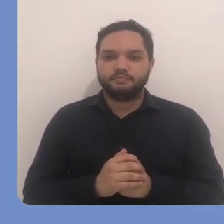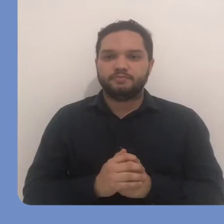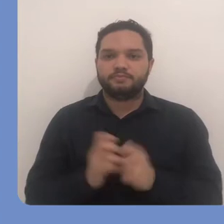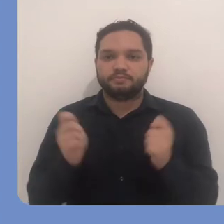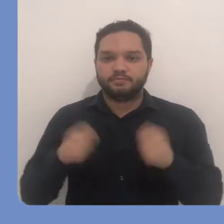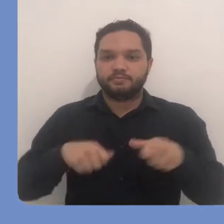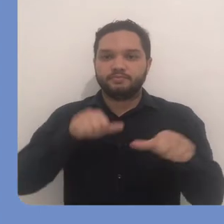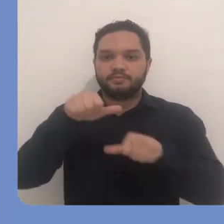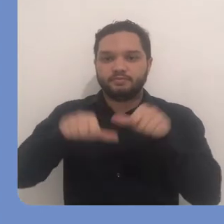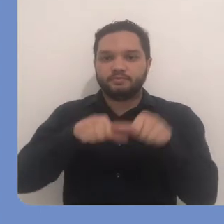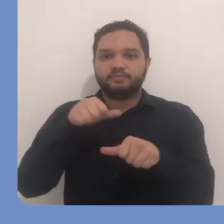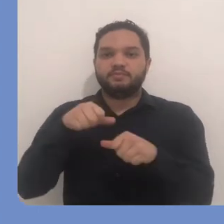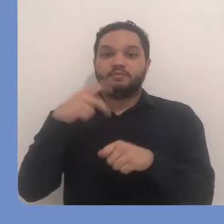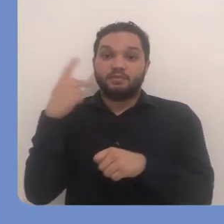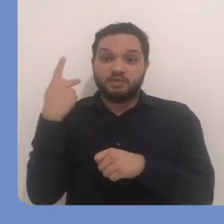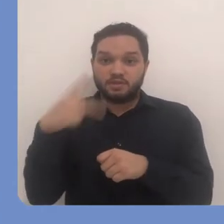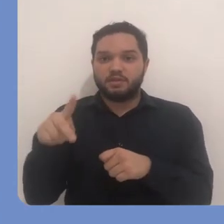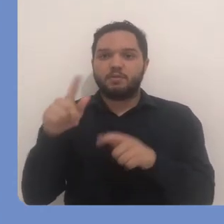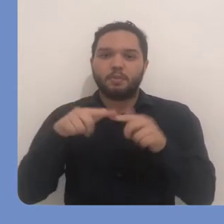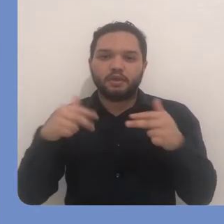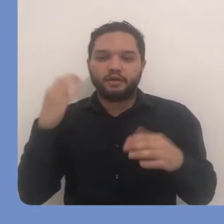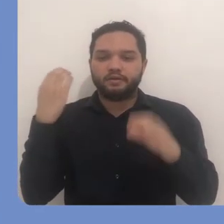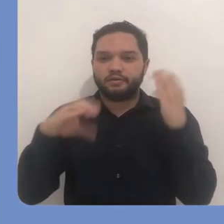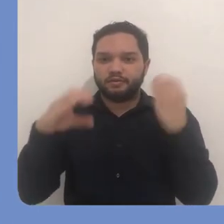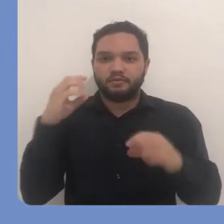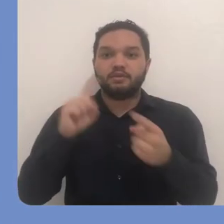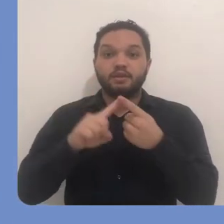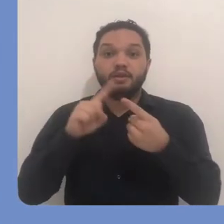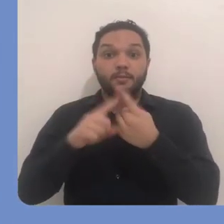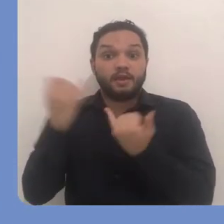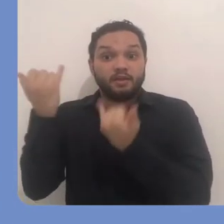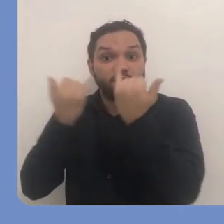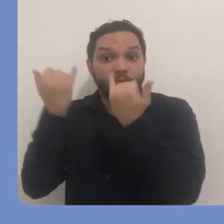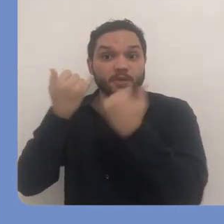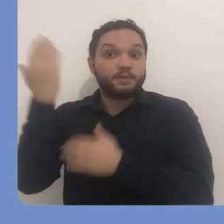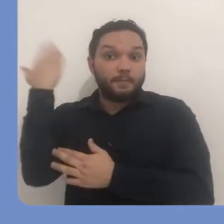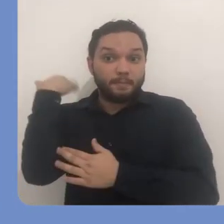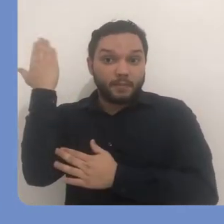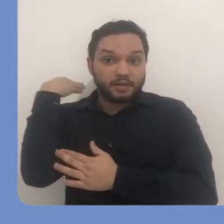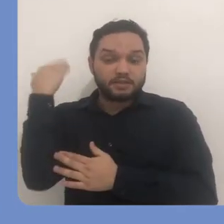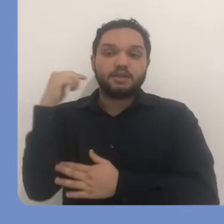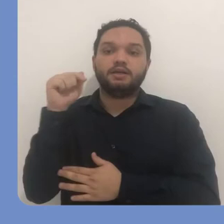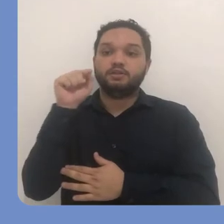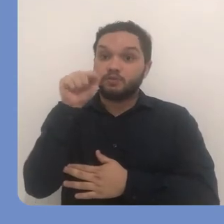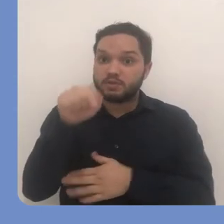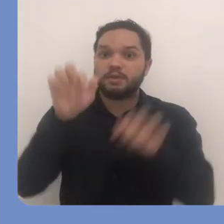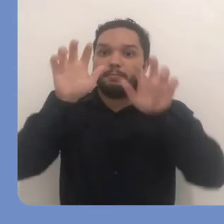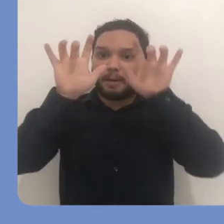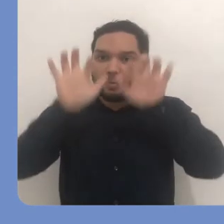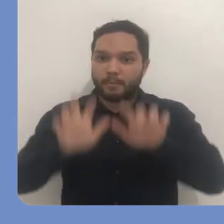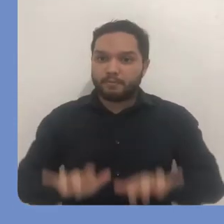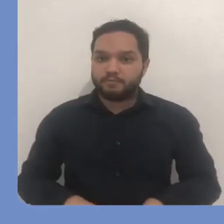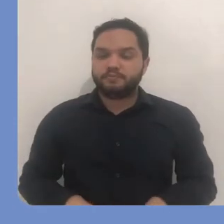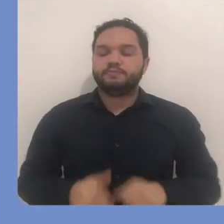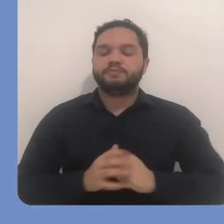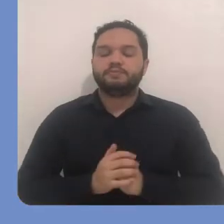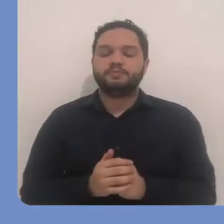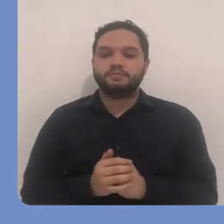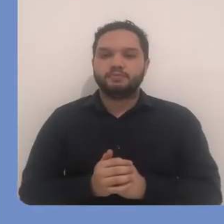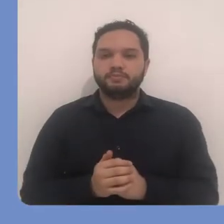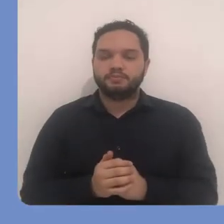fazendo a edição dos itens que foram enviados e das informações que foram fornecidas durante a submissão.